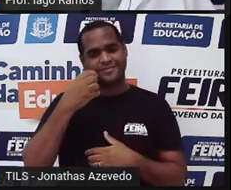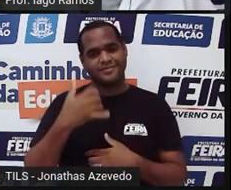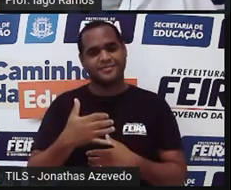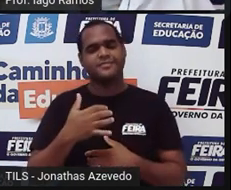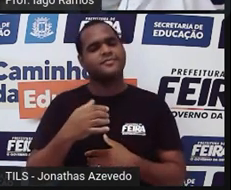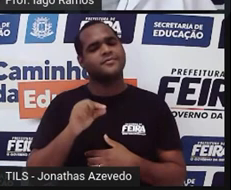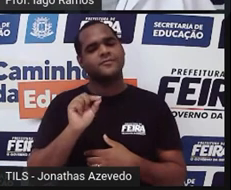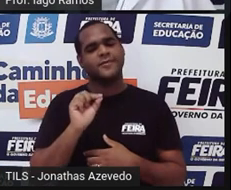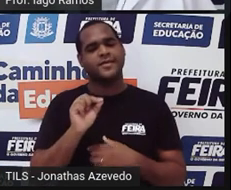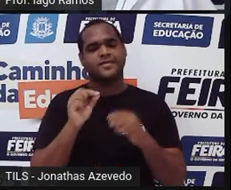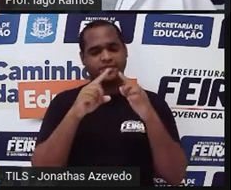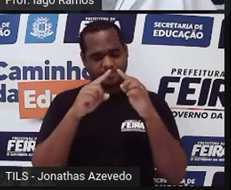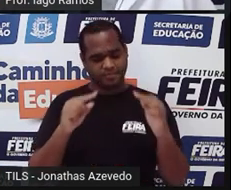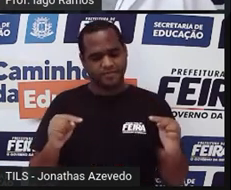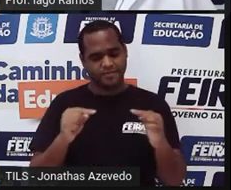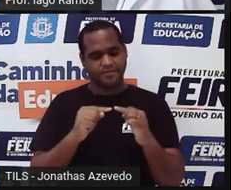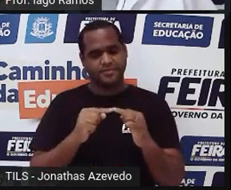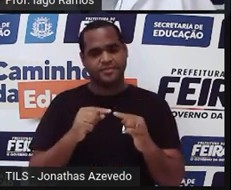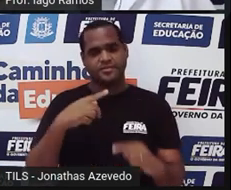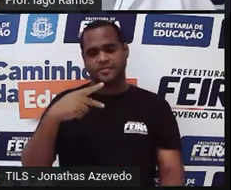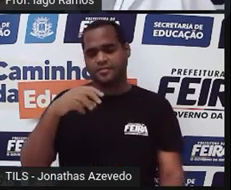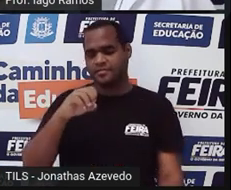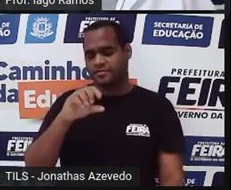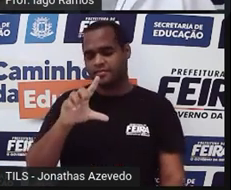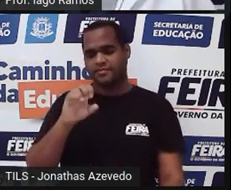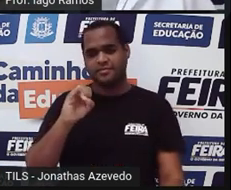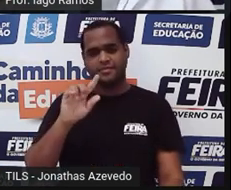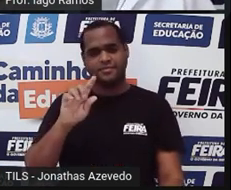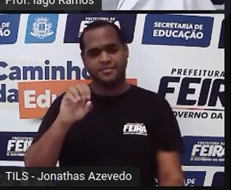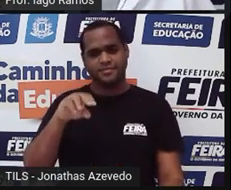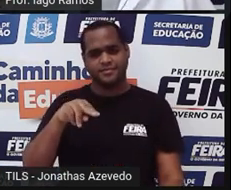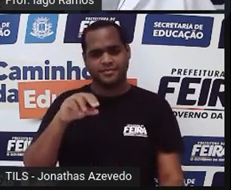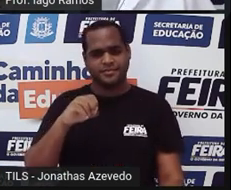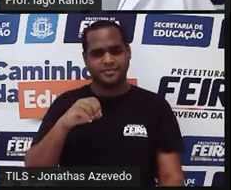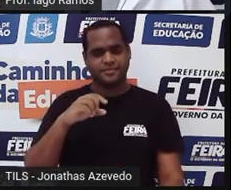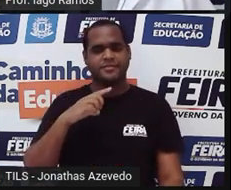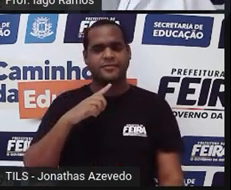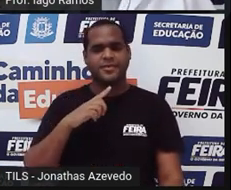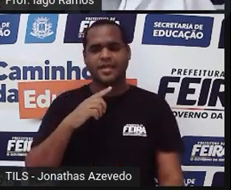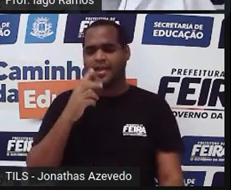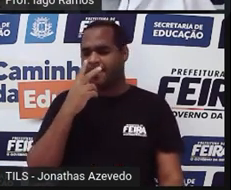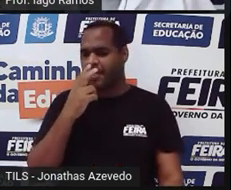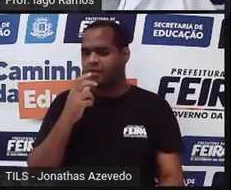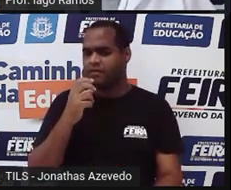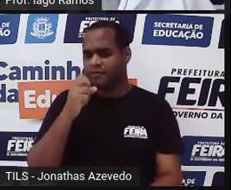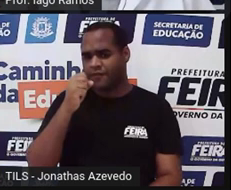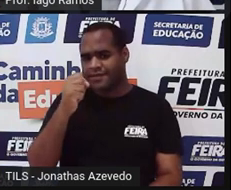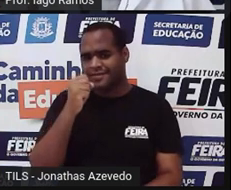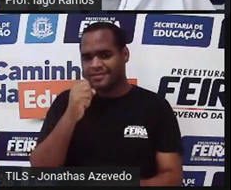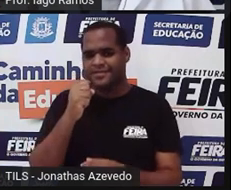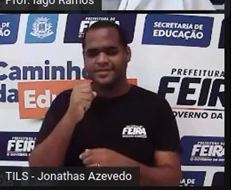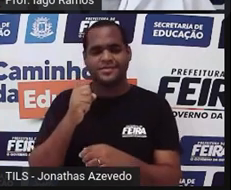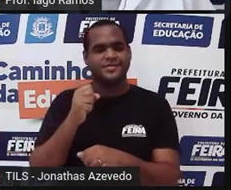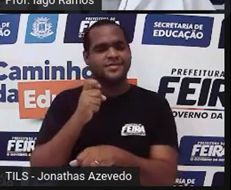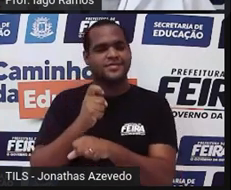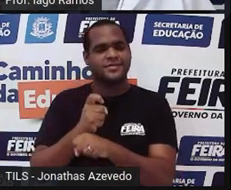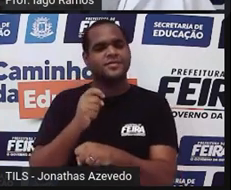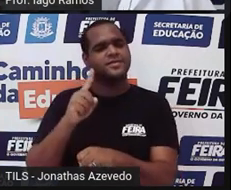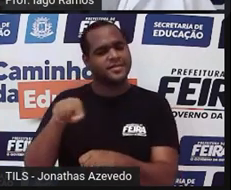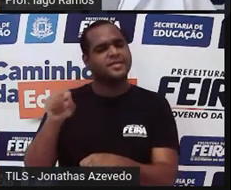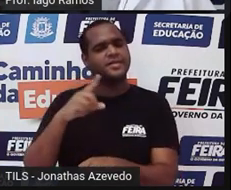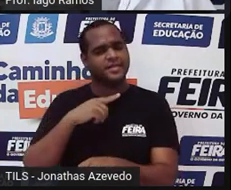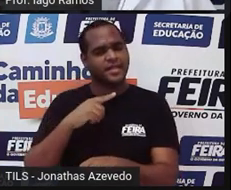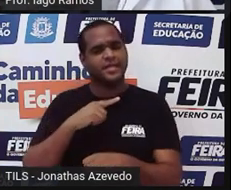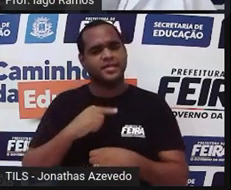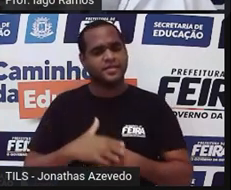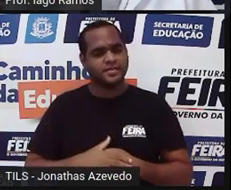triângulo é o polígono mais rígido que existe. Eu